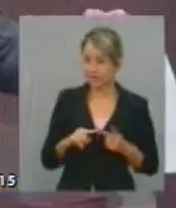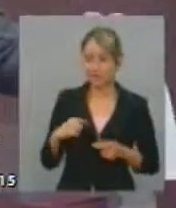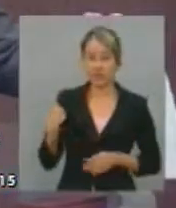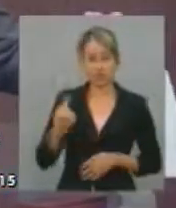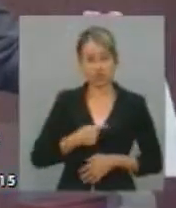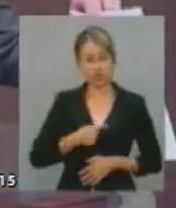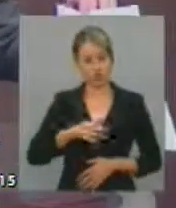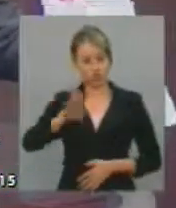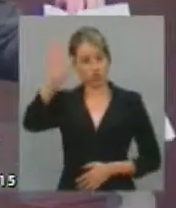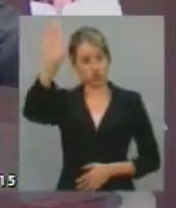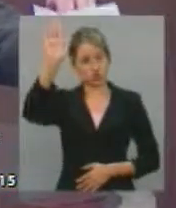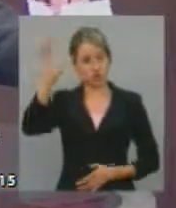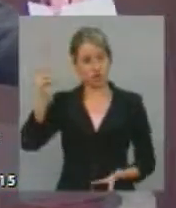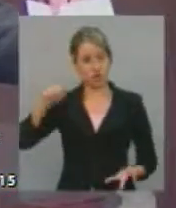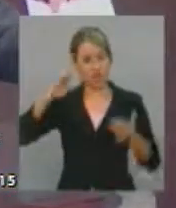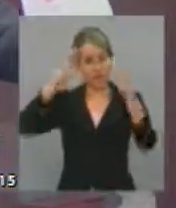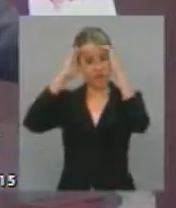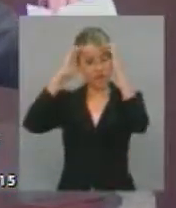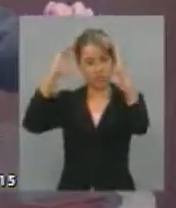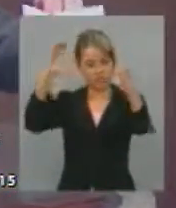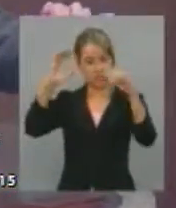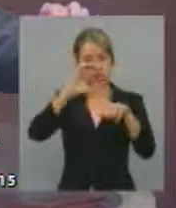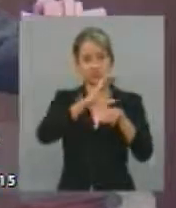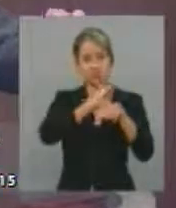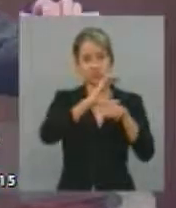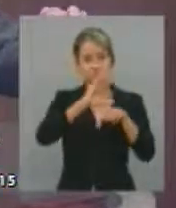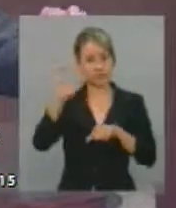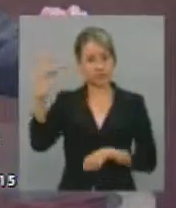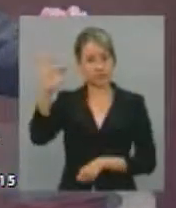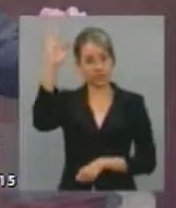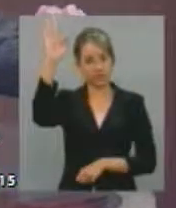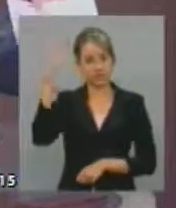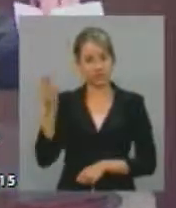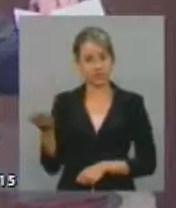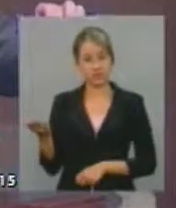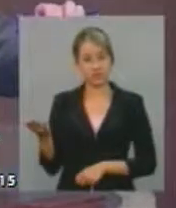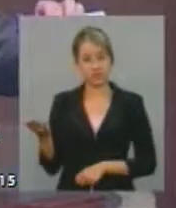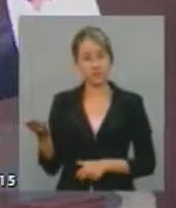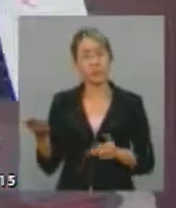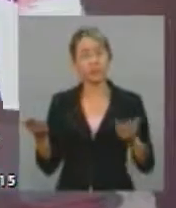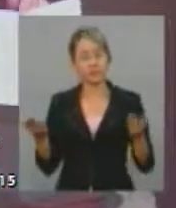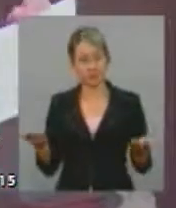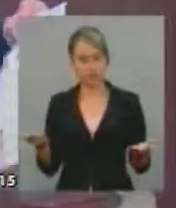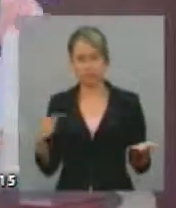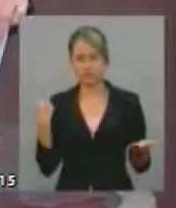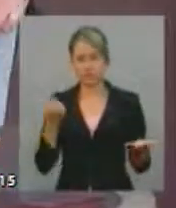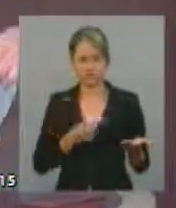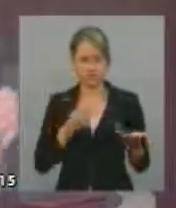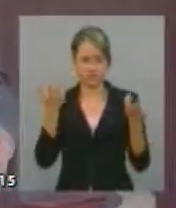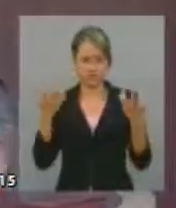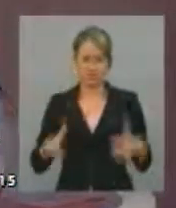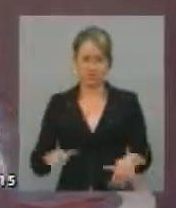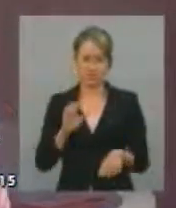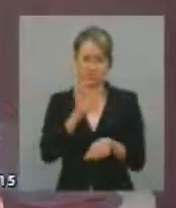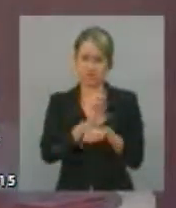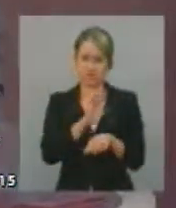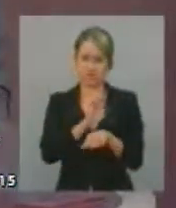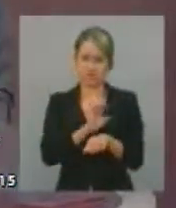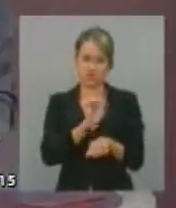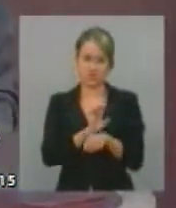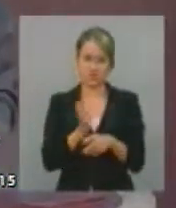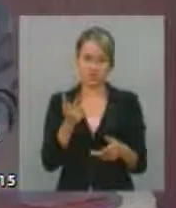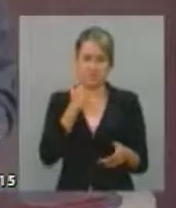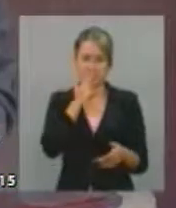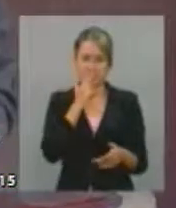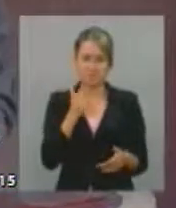cumprir, que é respeitar a Constituição Federal e a Constituição do Estado. Portanto, nós não queremos um Estado que